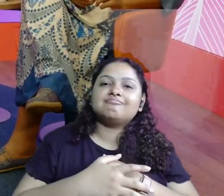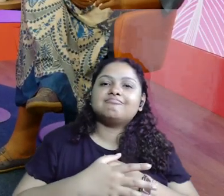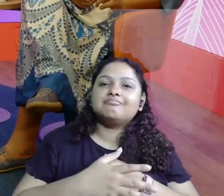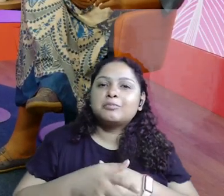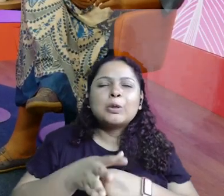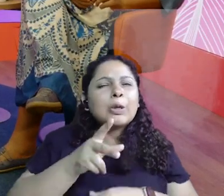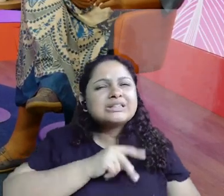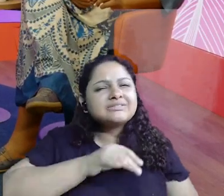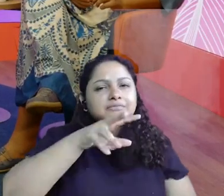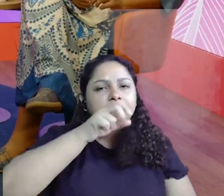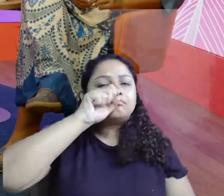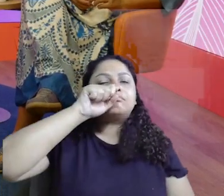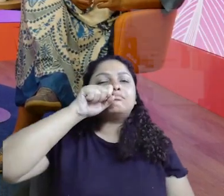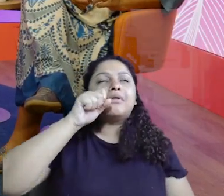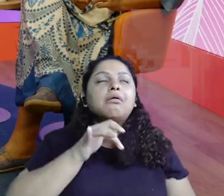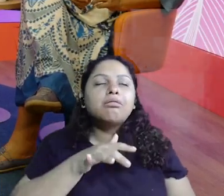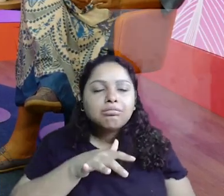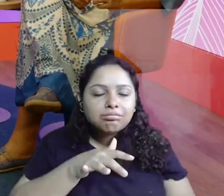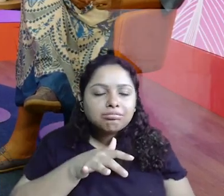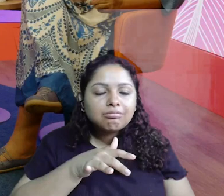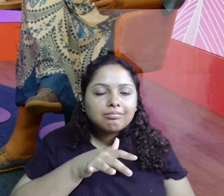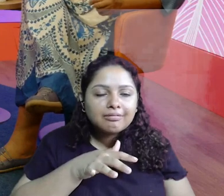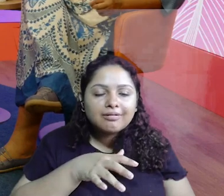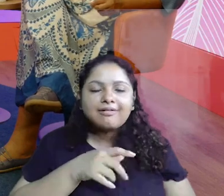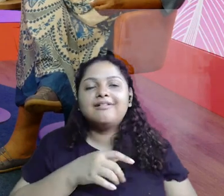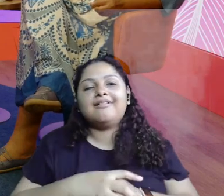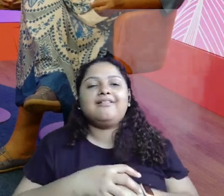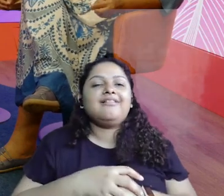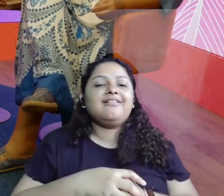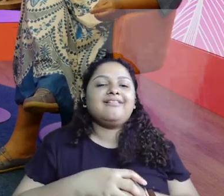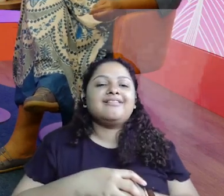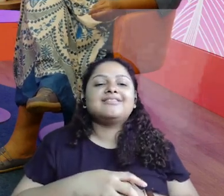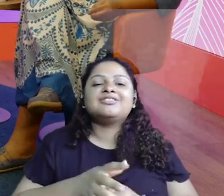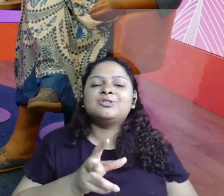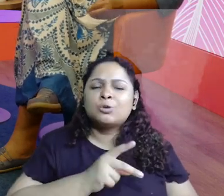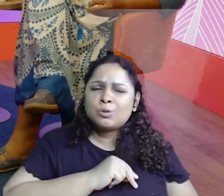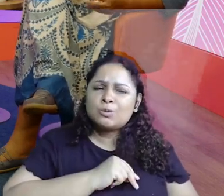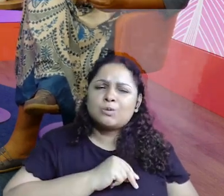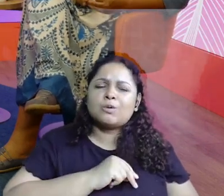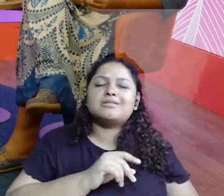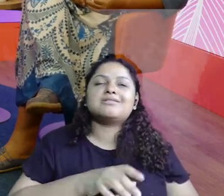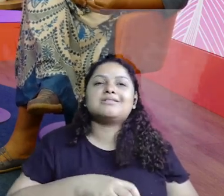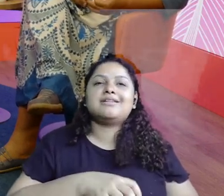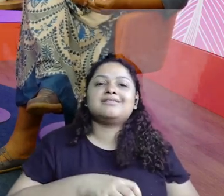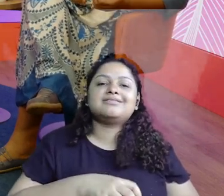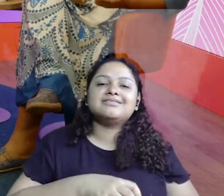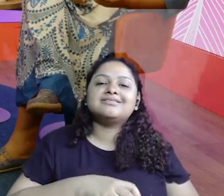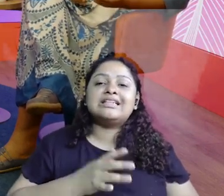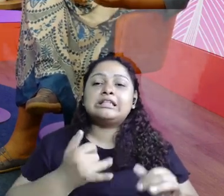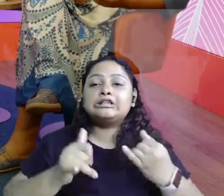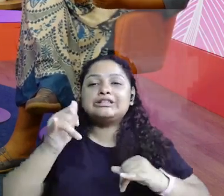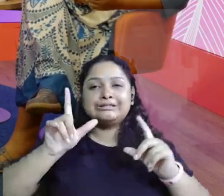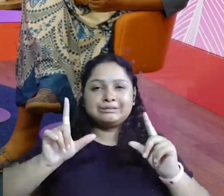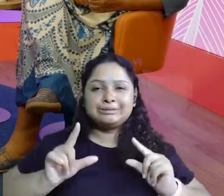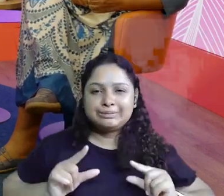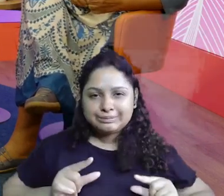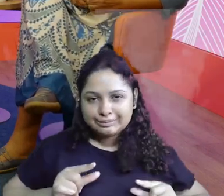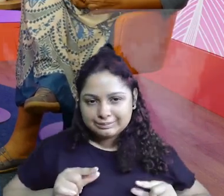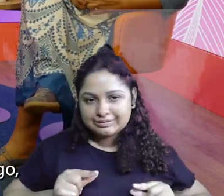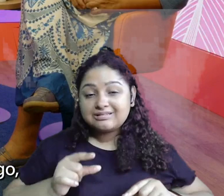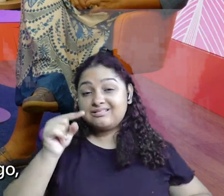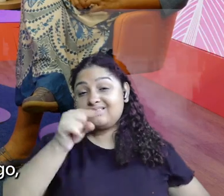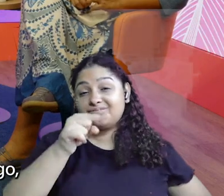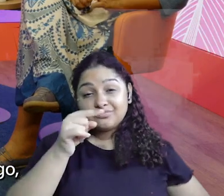Essa respirada final da Gabi é para acabar o dia. Nossa, já estou sem bateria. Me identifiquei.